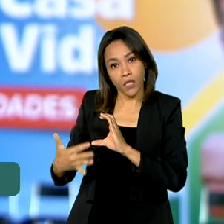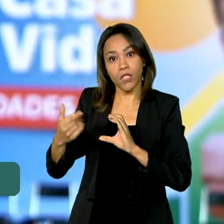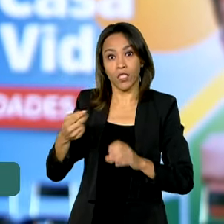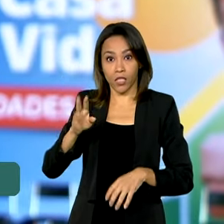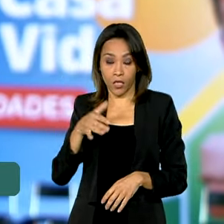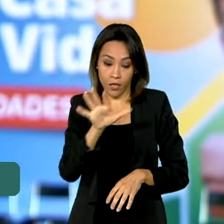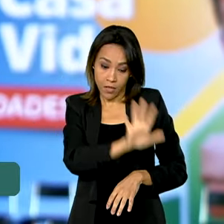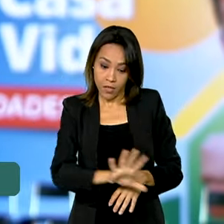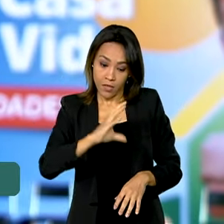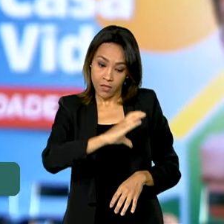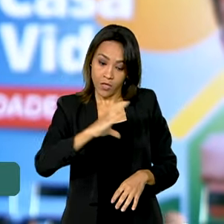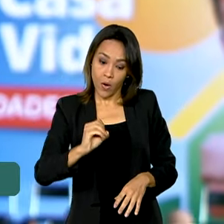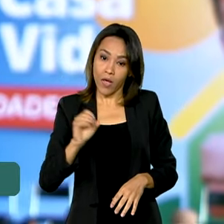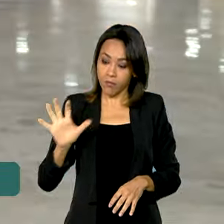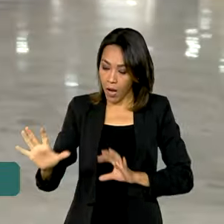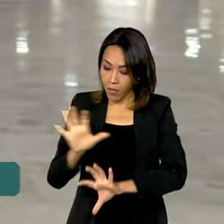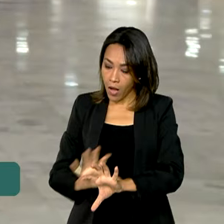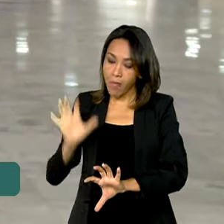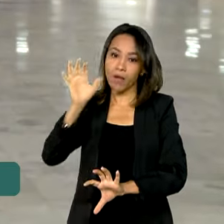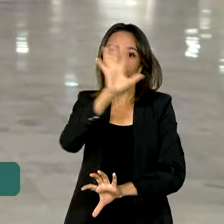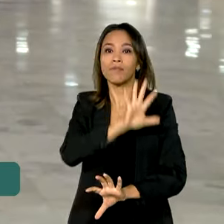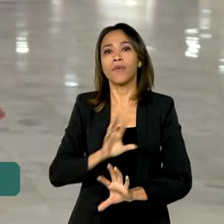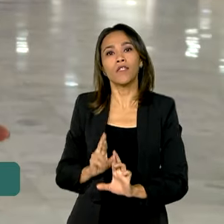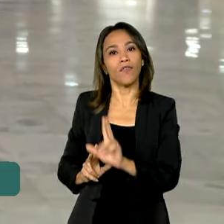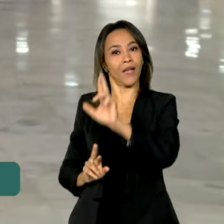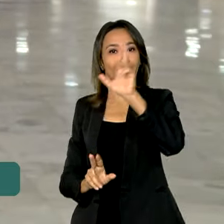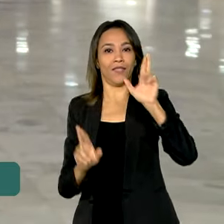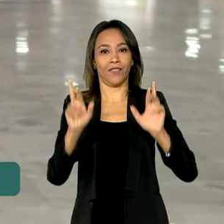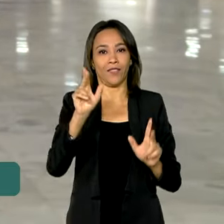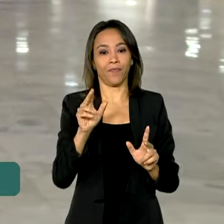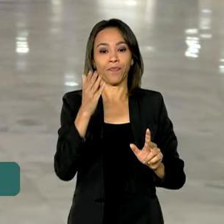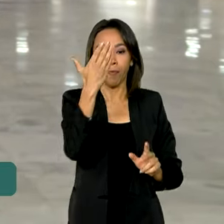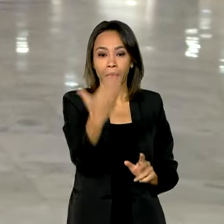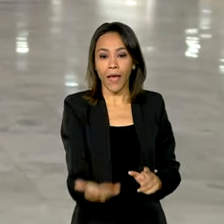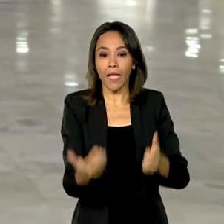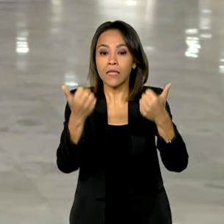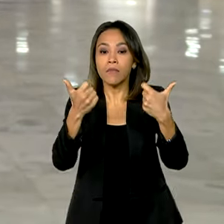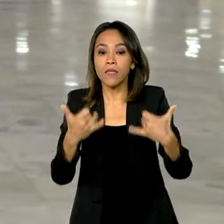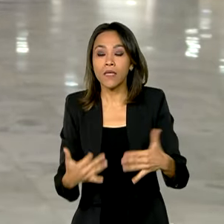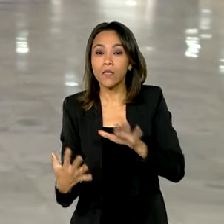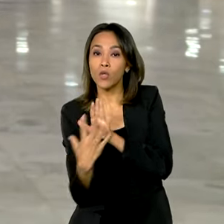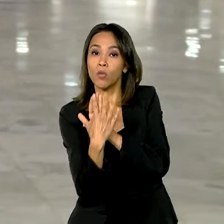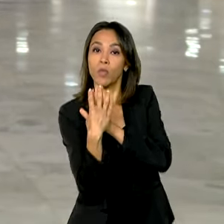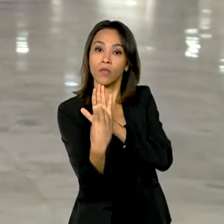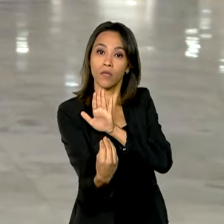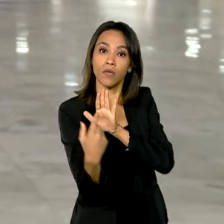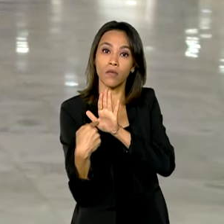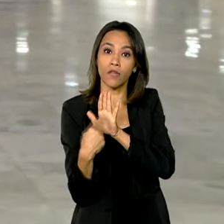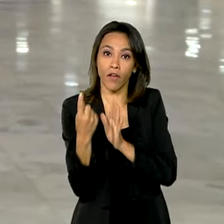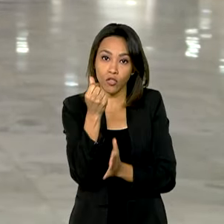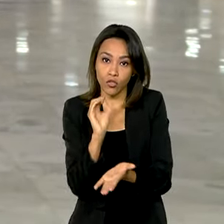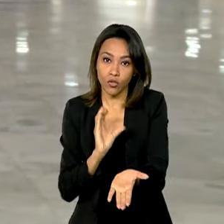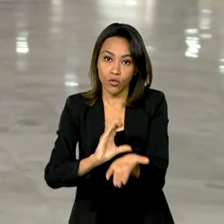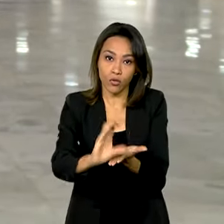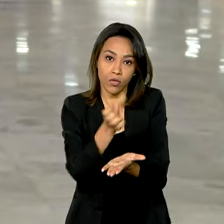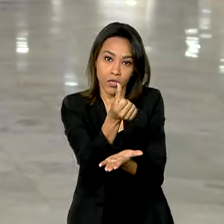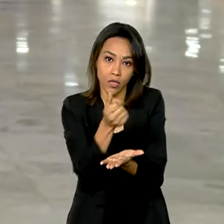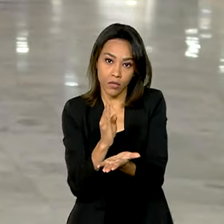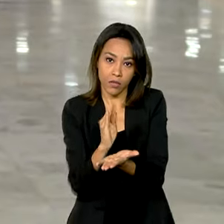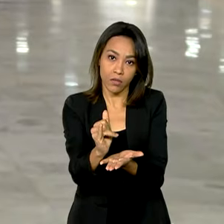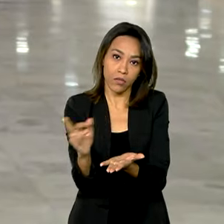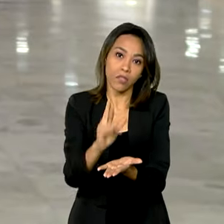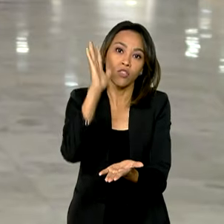no centro-oeste, nas diferentes regiões. Na modalidade Entidades, que vai contar com investimento de 6 bilhões de reais,